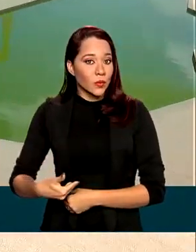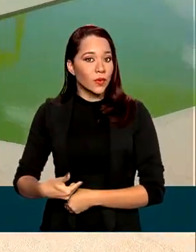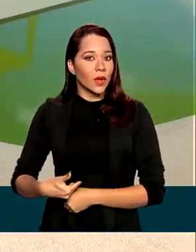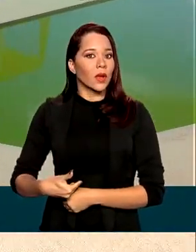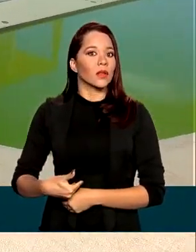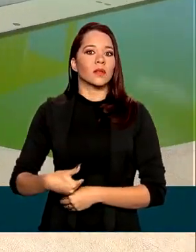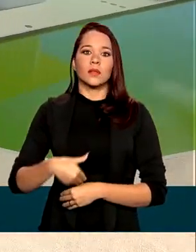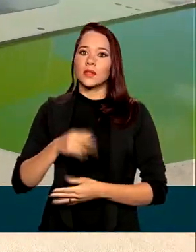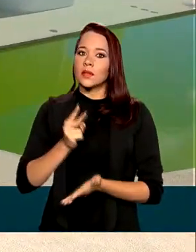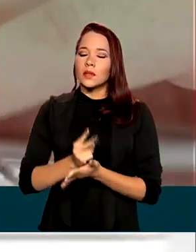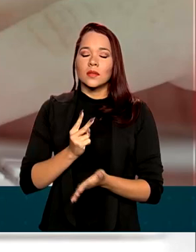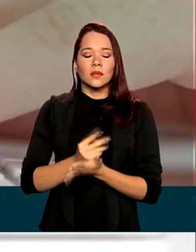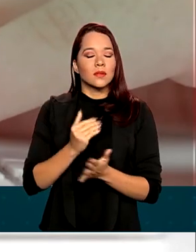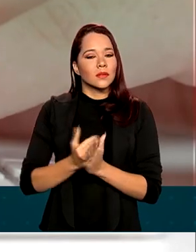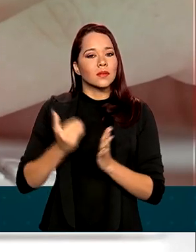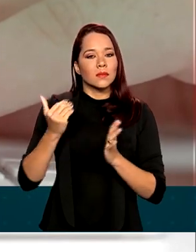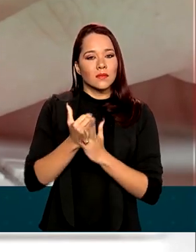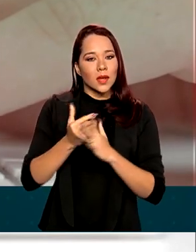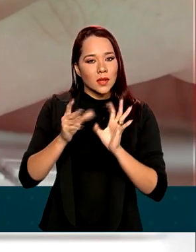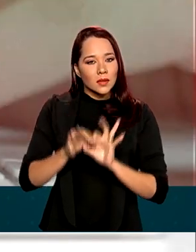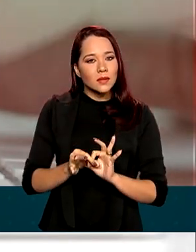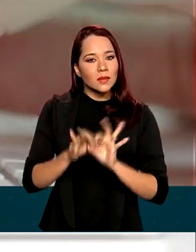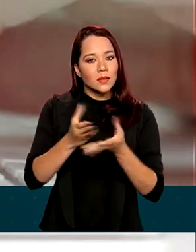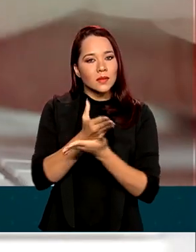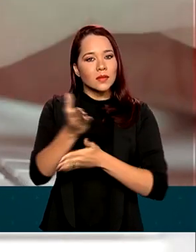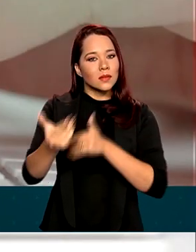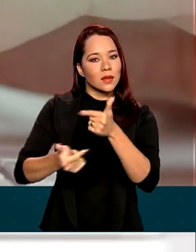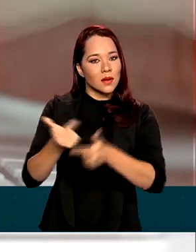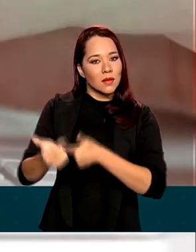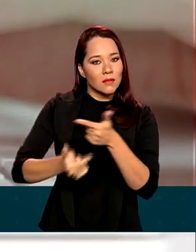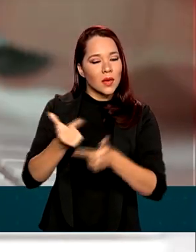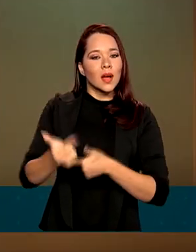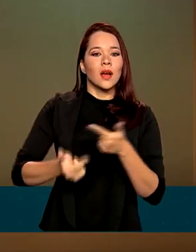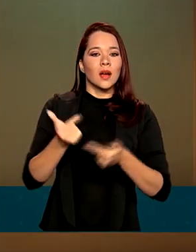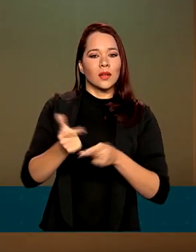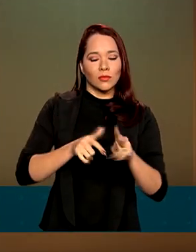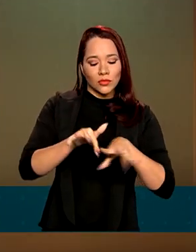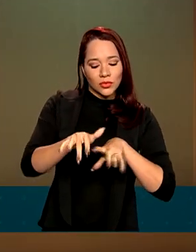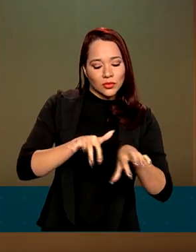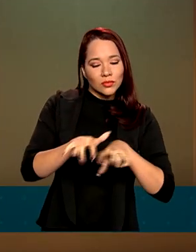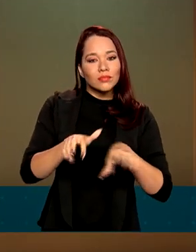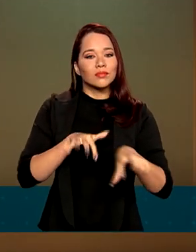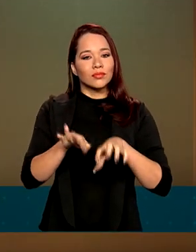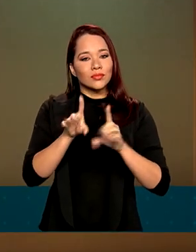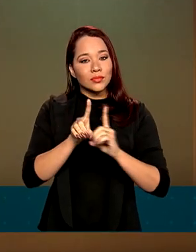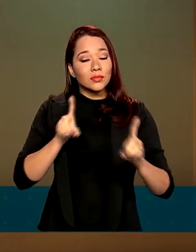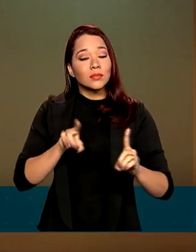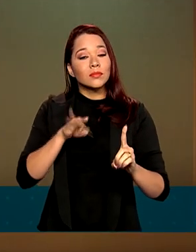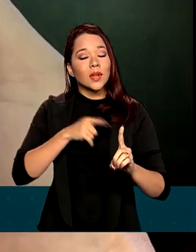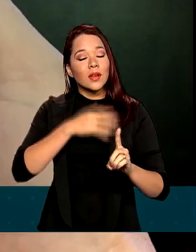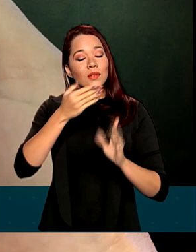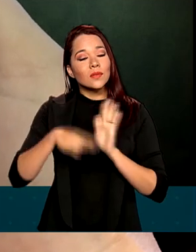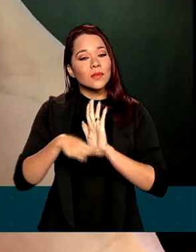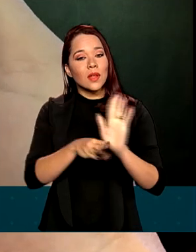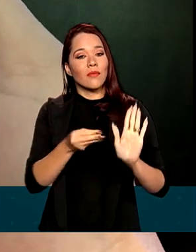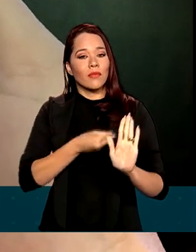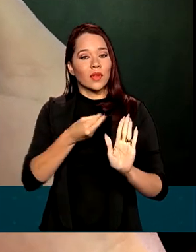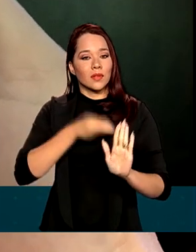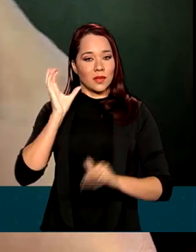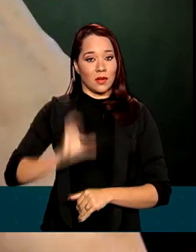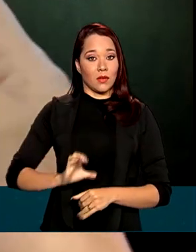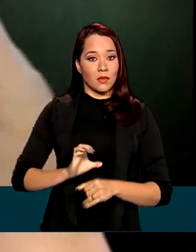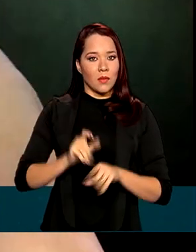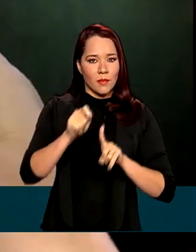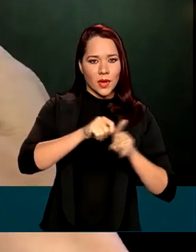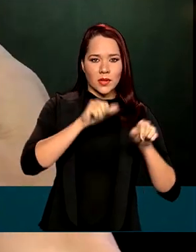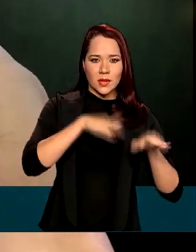cada vez mais, disponibilizando serviços digitalizados para facilitar a vida do cidadão. Desde setembro